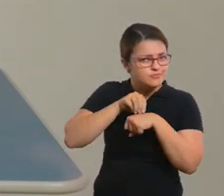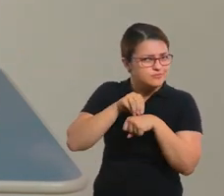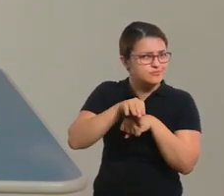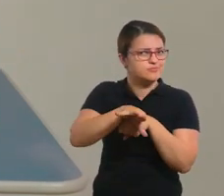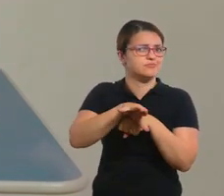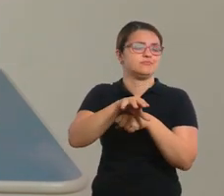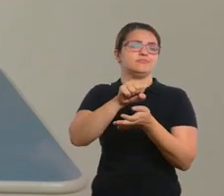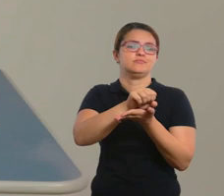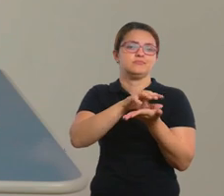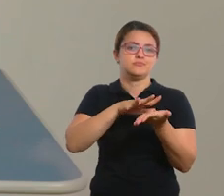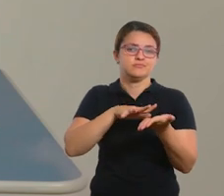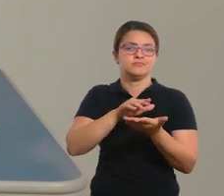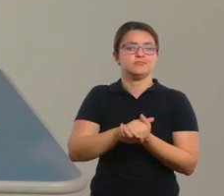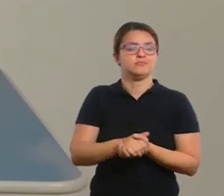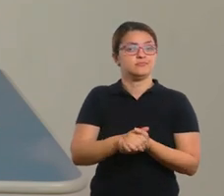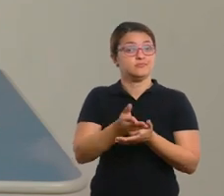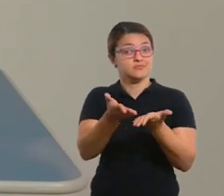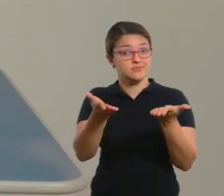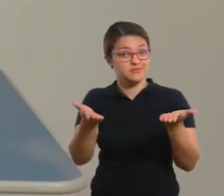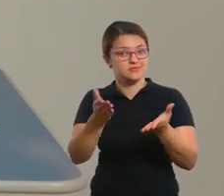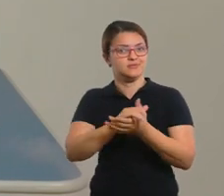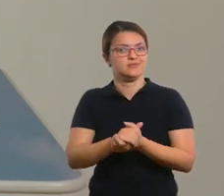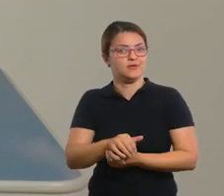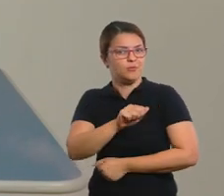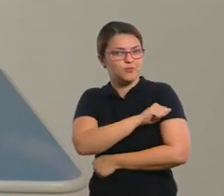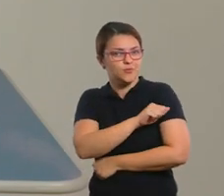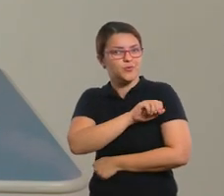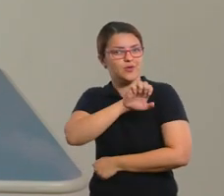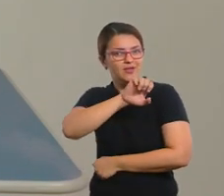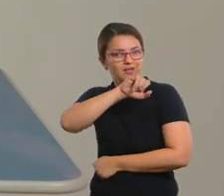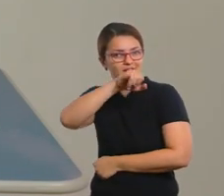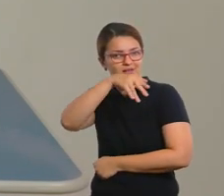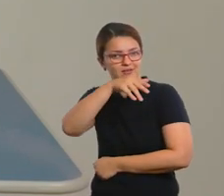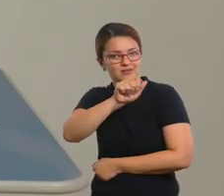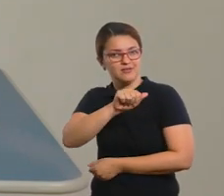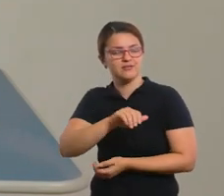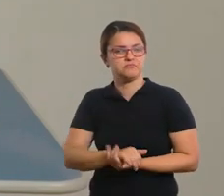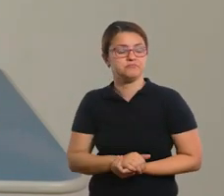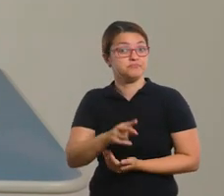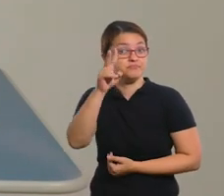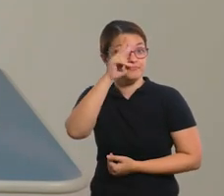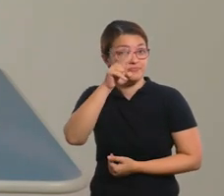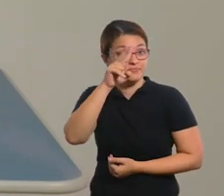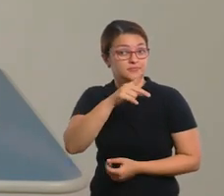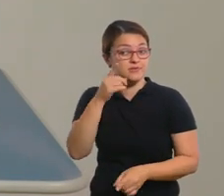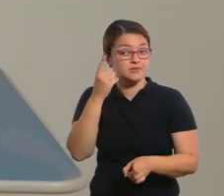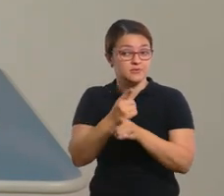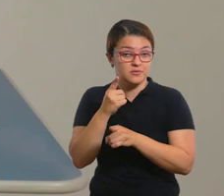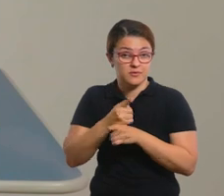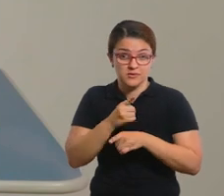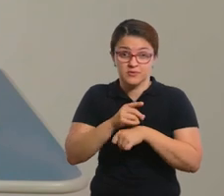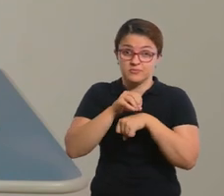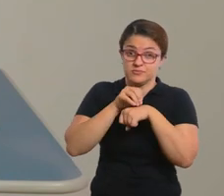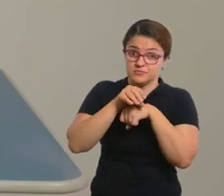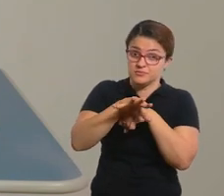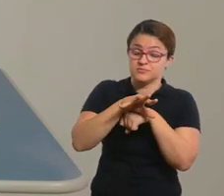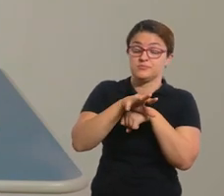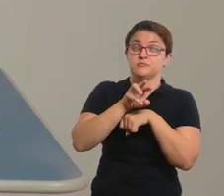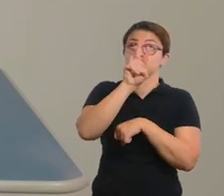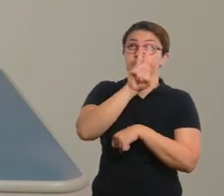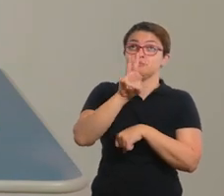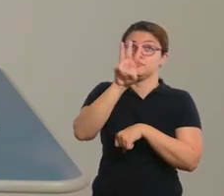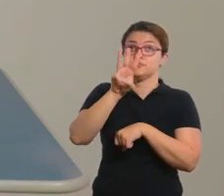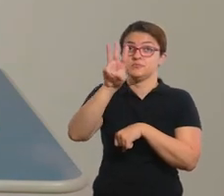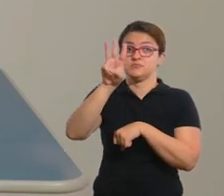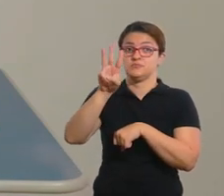sugestões de atividades para vocês, alunos da EJA. Lembrando que vocês irão encontrar essas sugestões